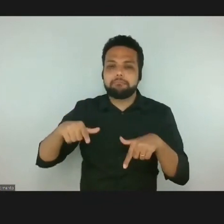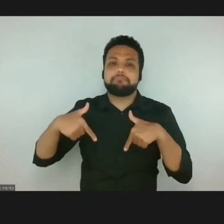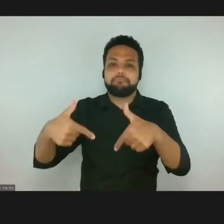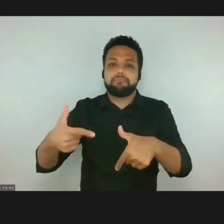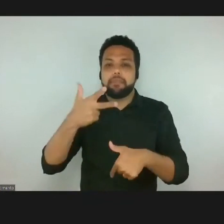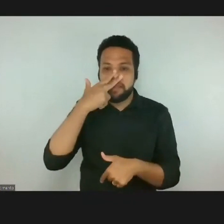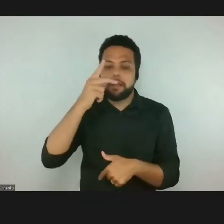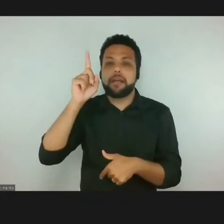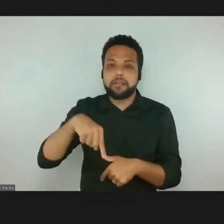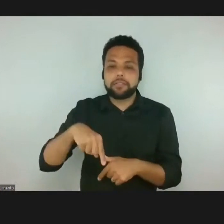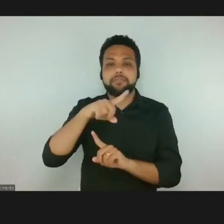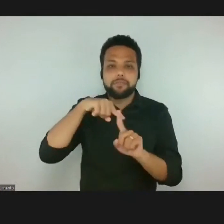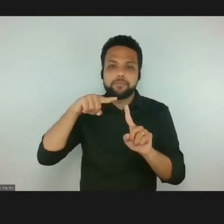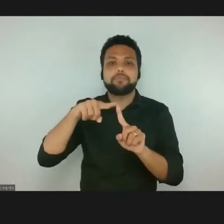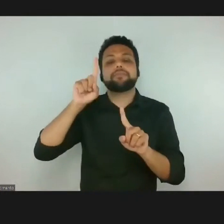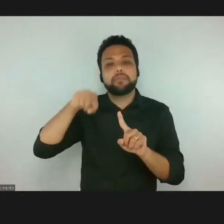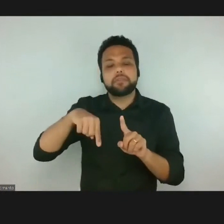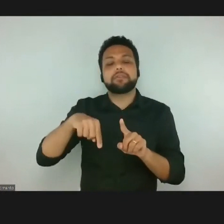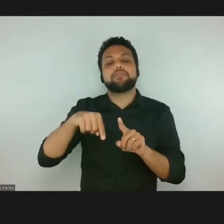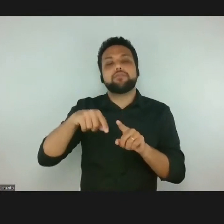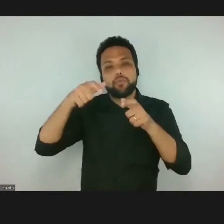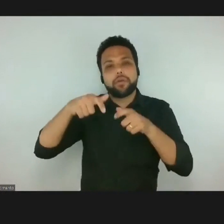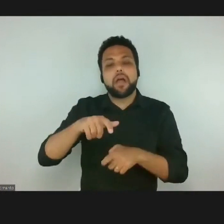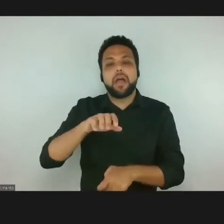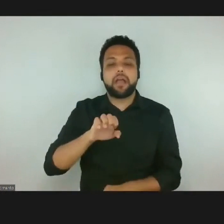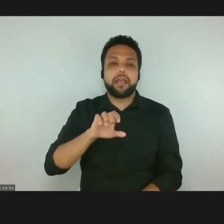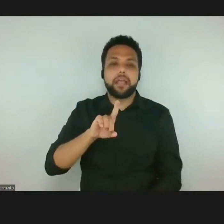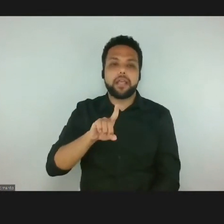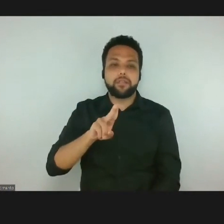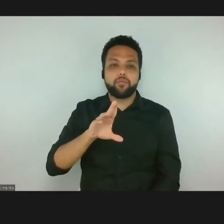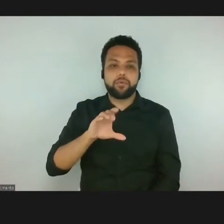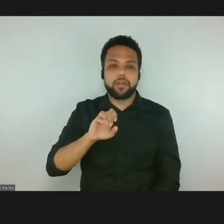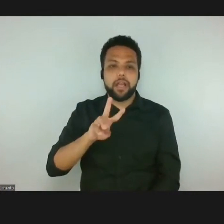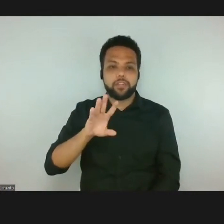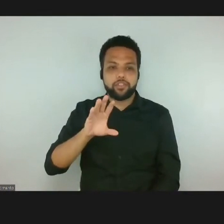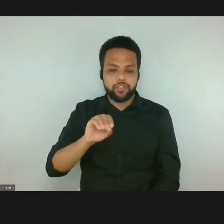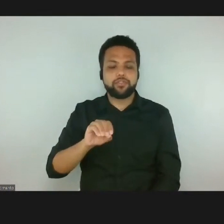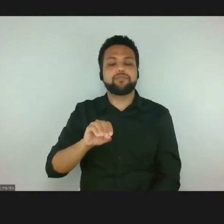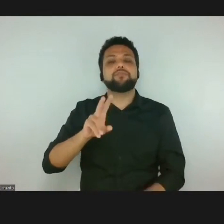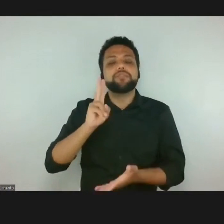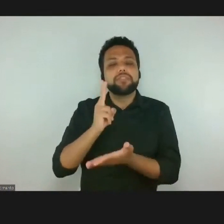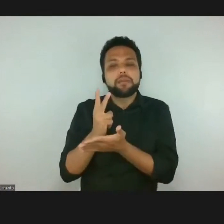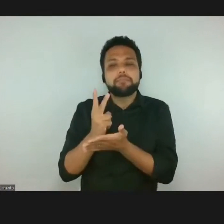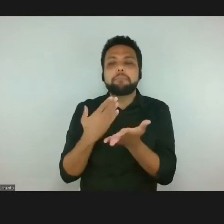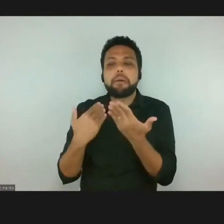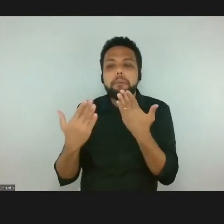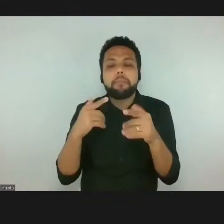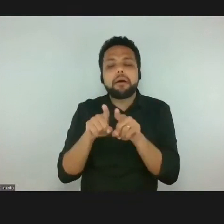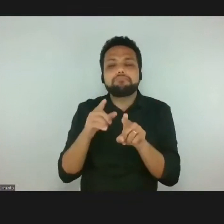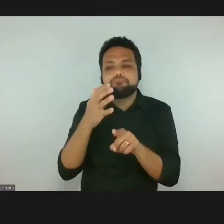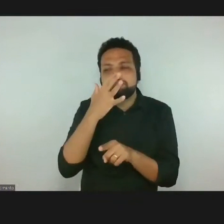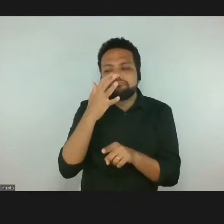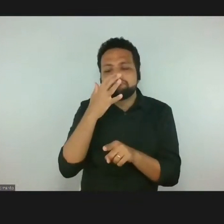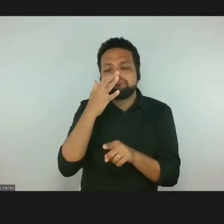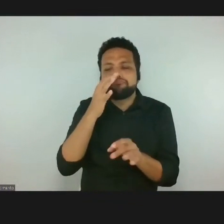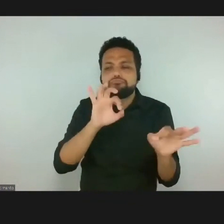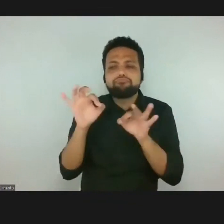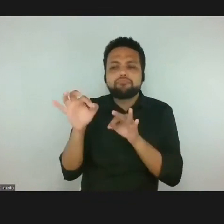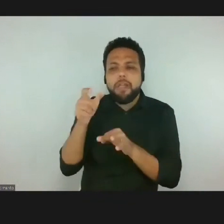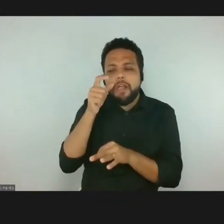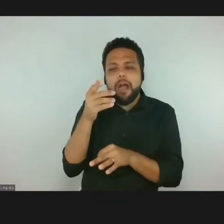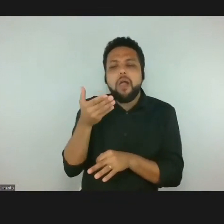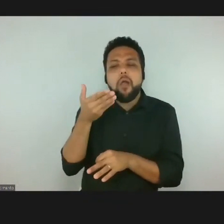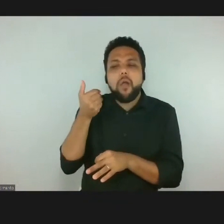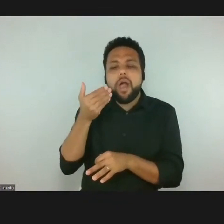essa é a função principal de um educativo, estar sempre conversando, escutando e ensinando também, levando as